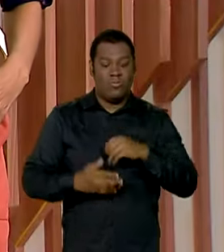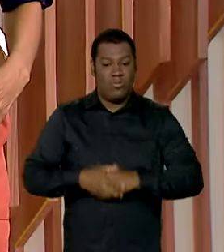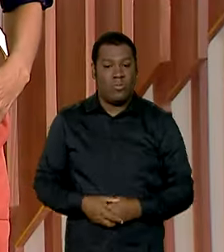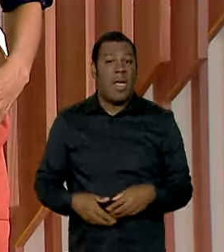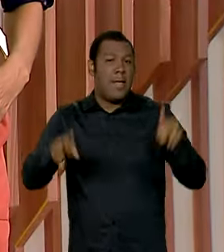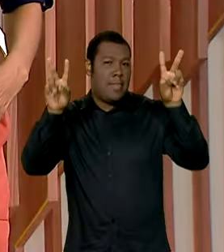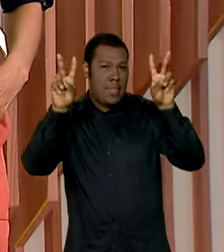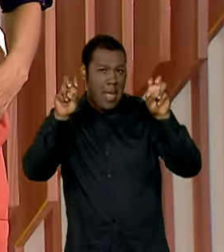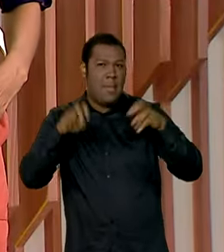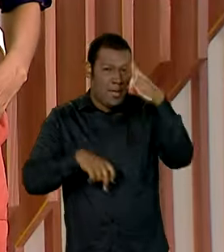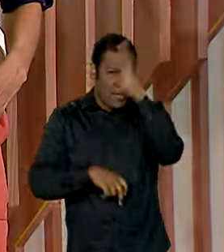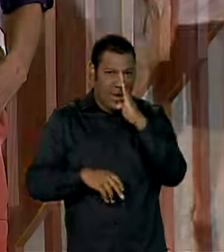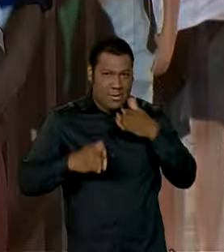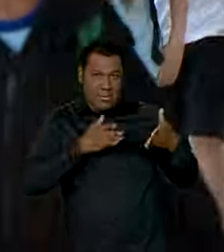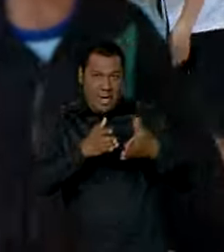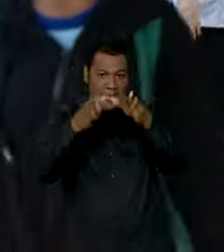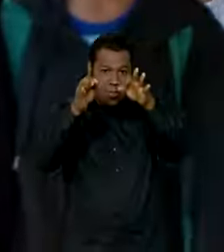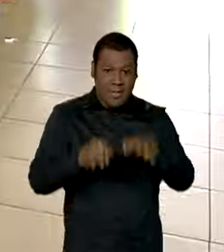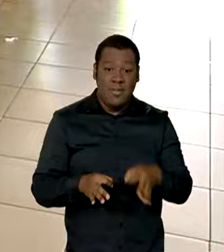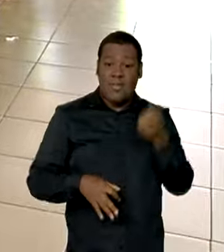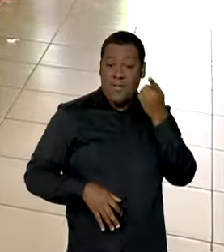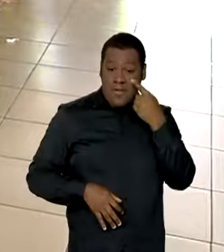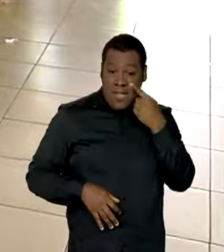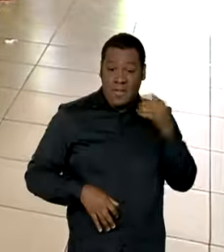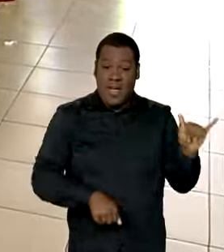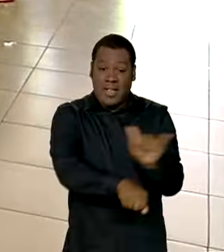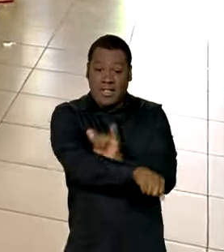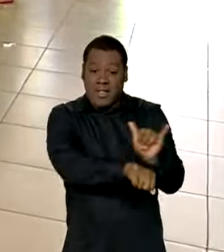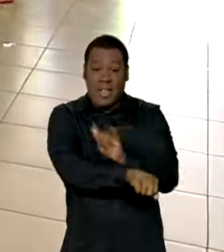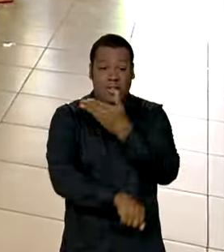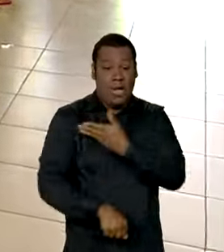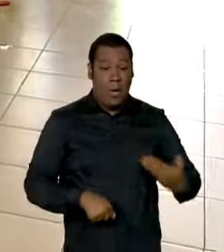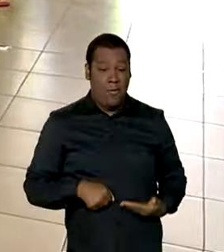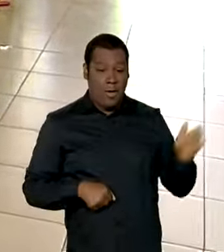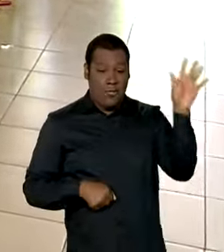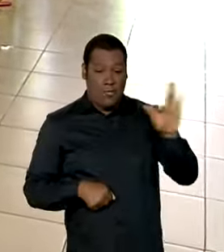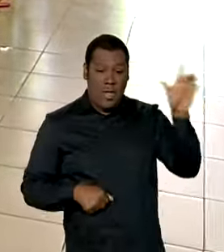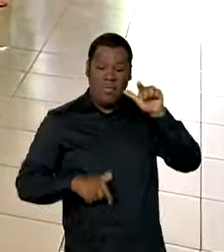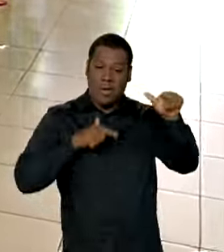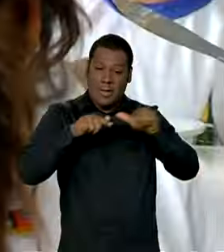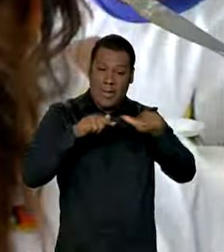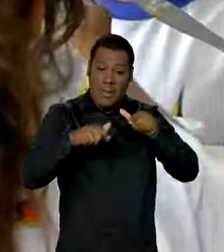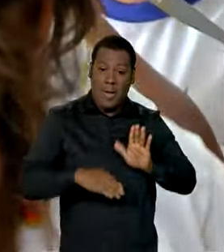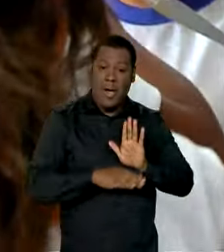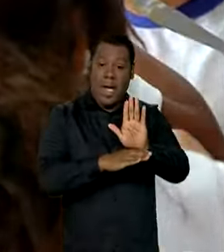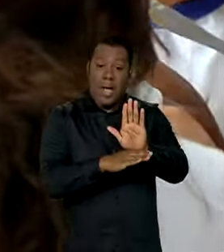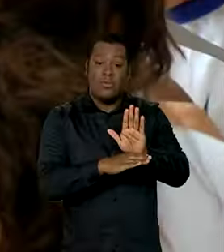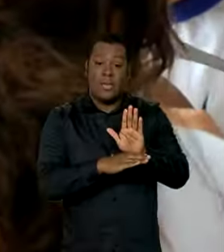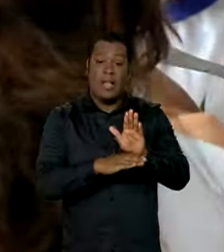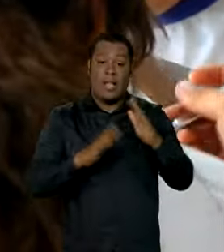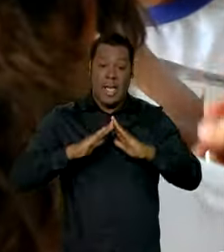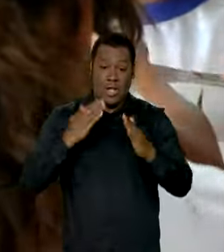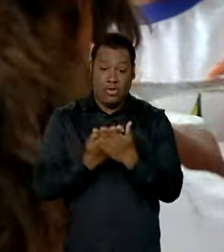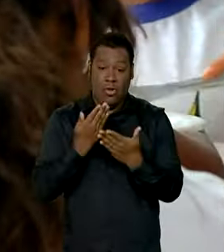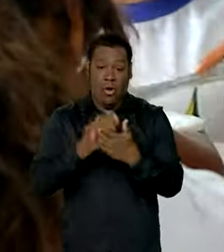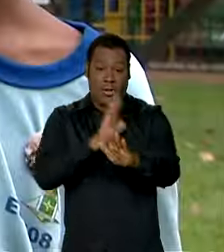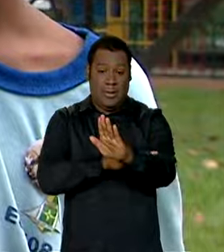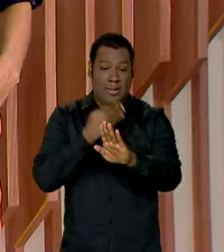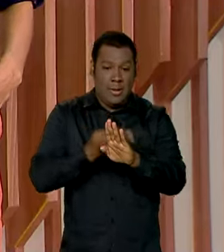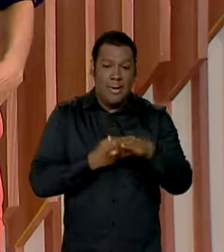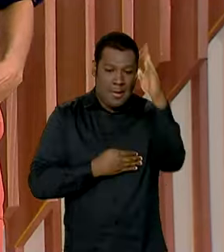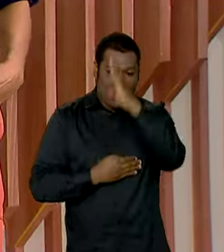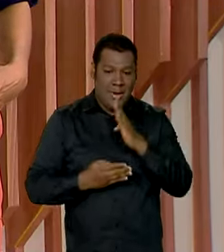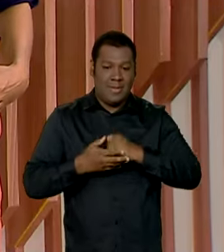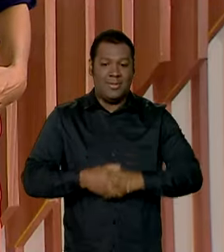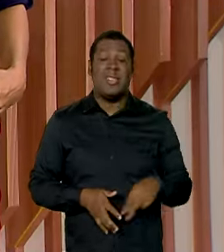quadro Brasil no Rumo Certo, você vai ver como o governo está trabalhando para ampliar as escolas em tempo integral em todo o país.